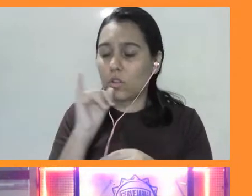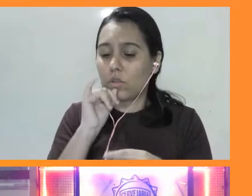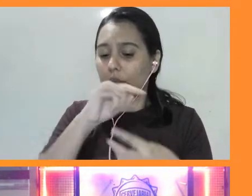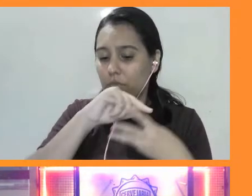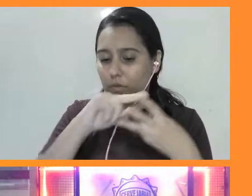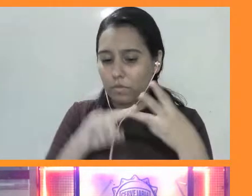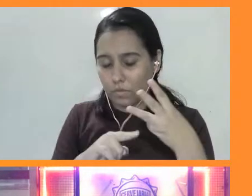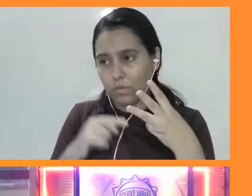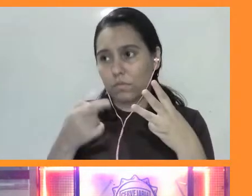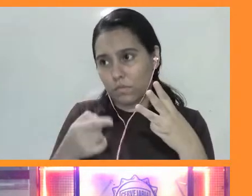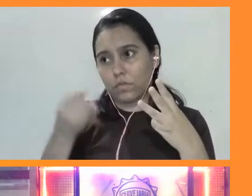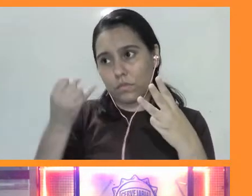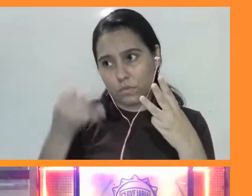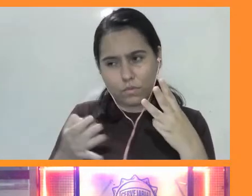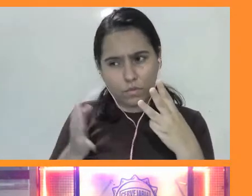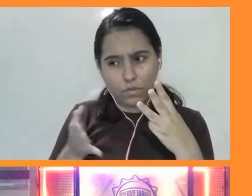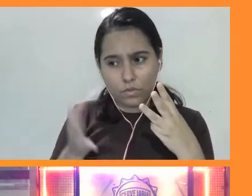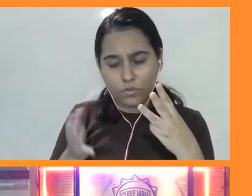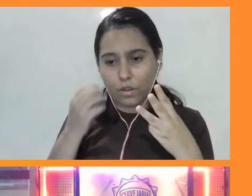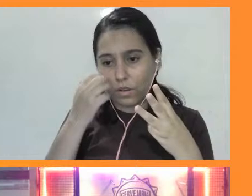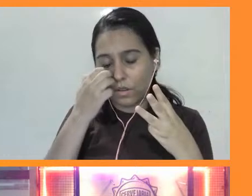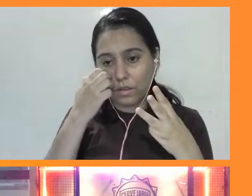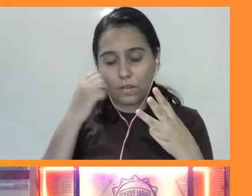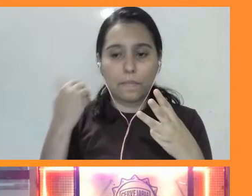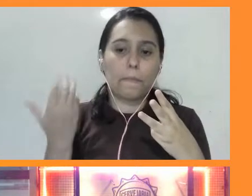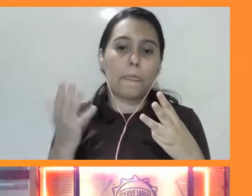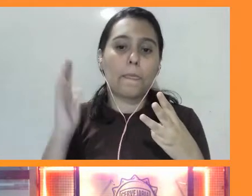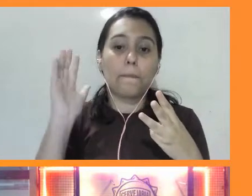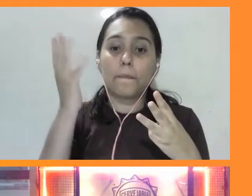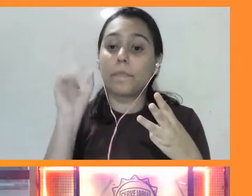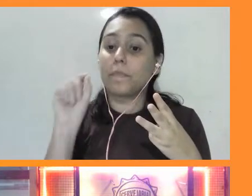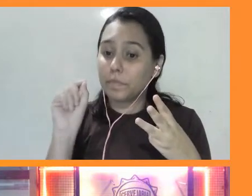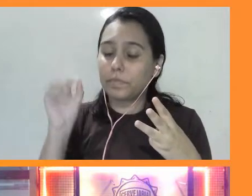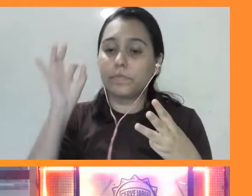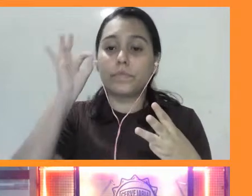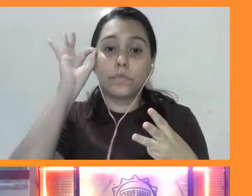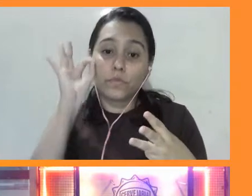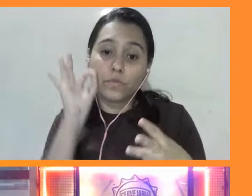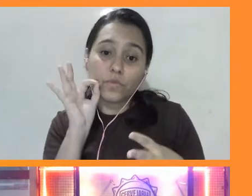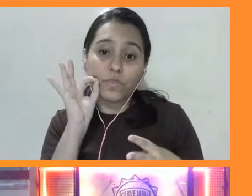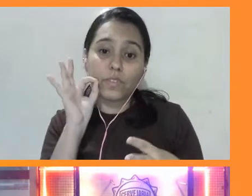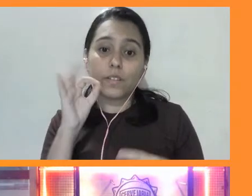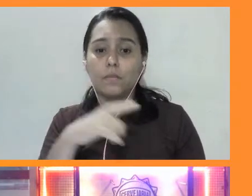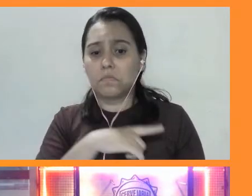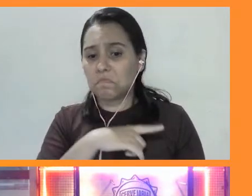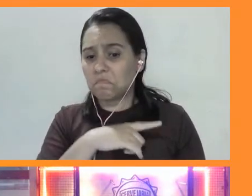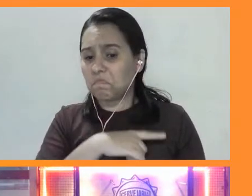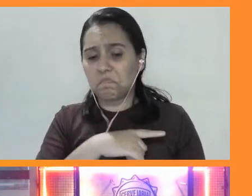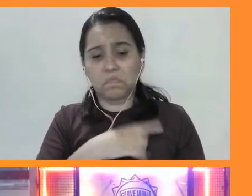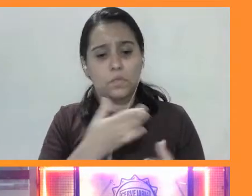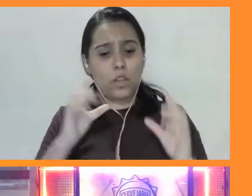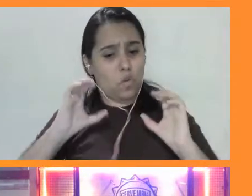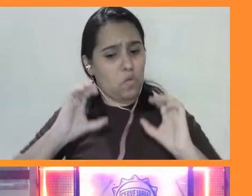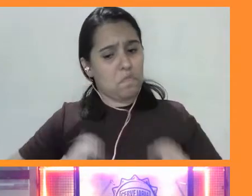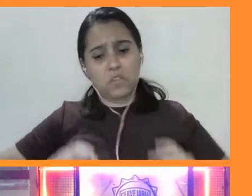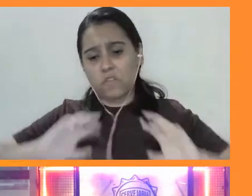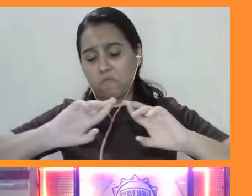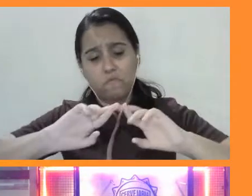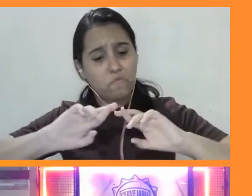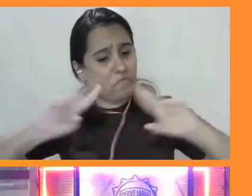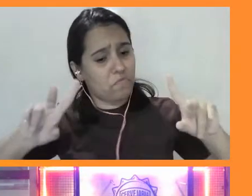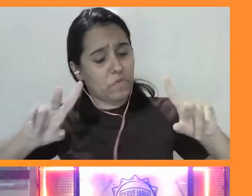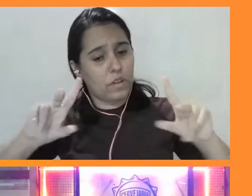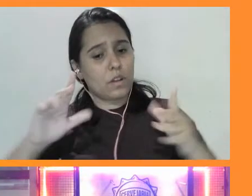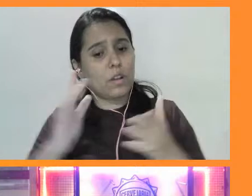para as fêmeas, né? O que que geralmente acontece, né? Vão ter fêmeas com comportamentos tão variados quanto machos. Então, vão ter fêmeas que se associam a um